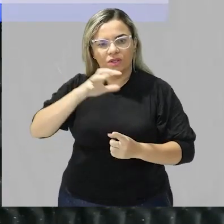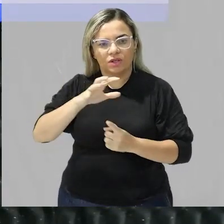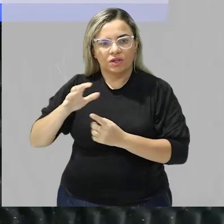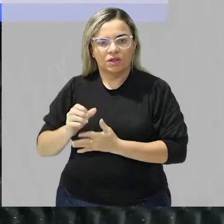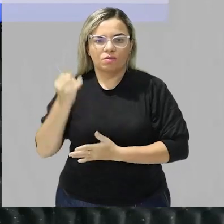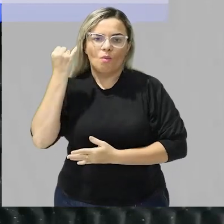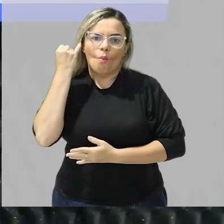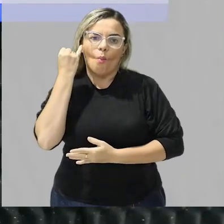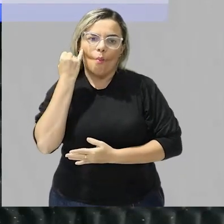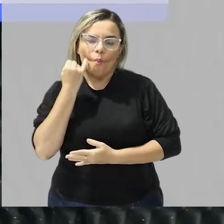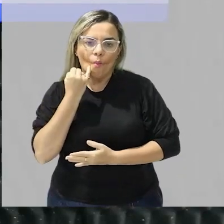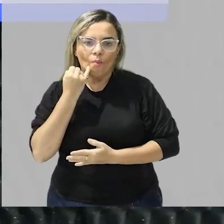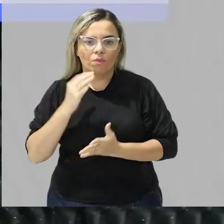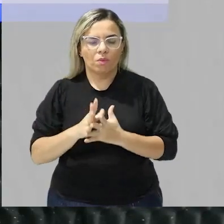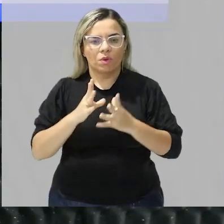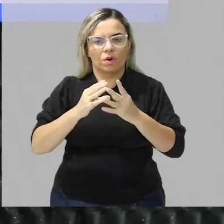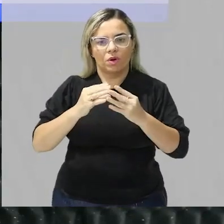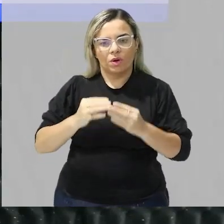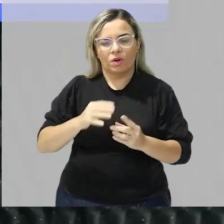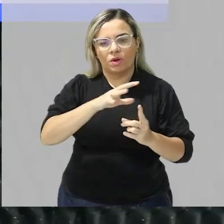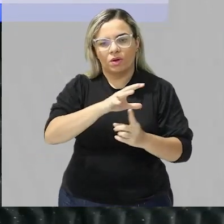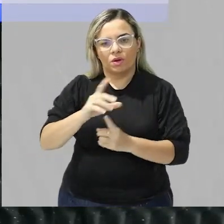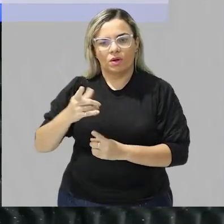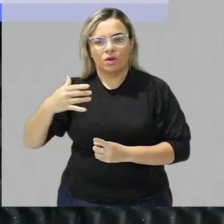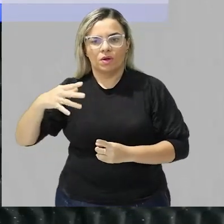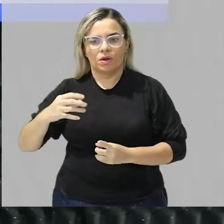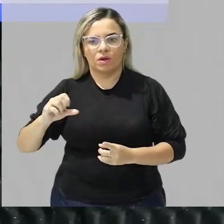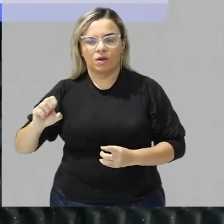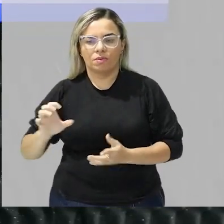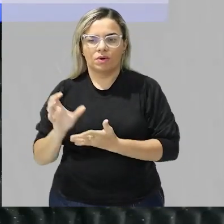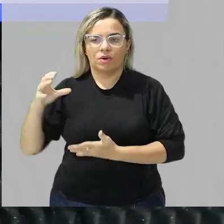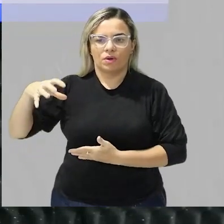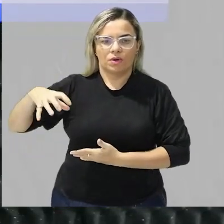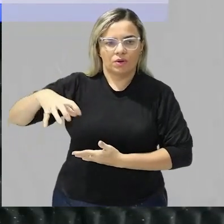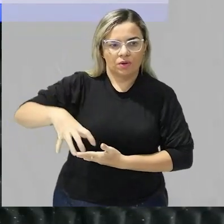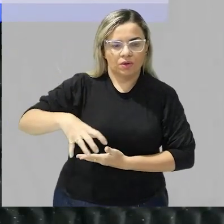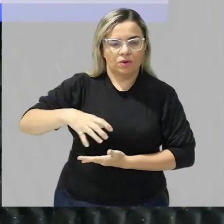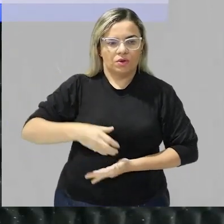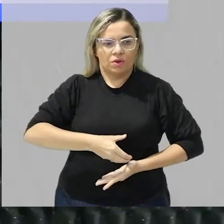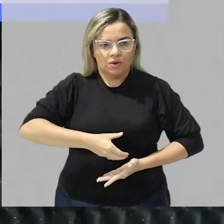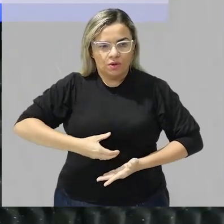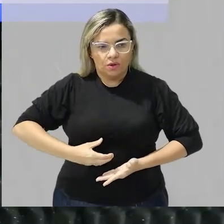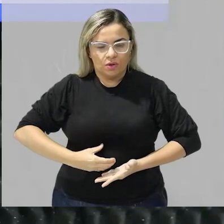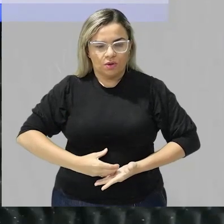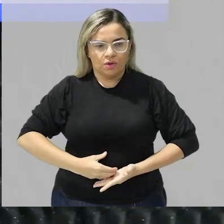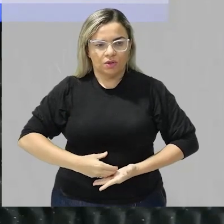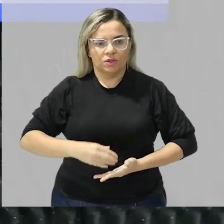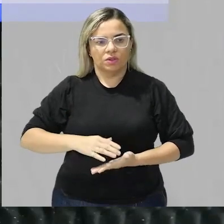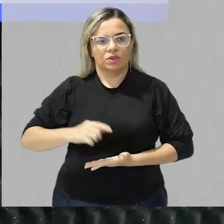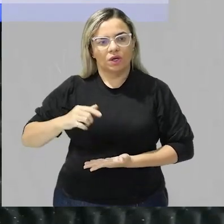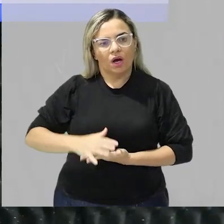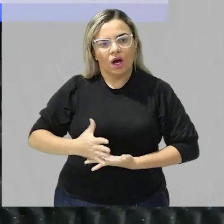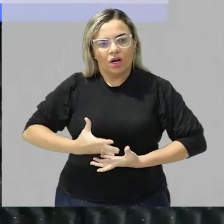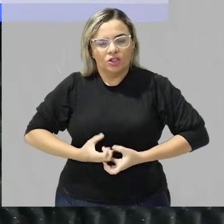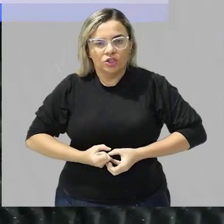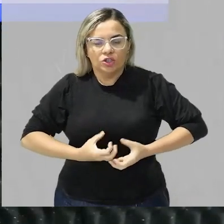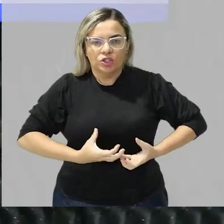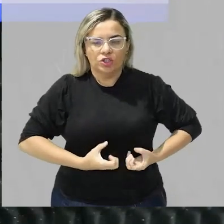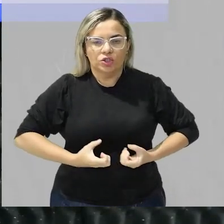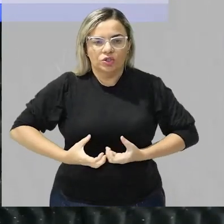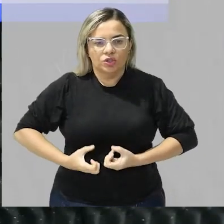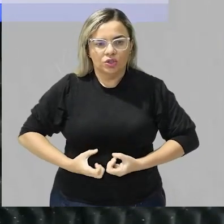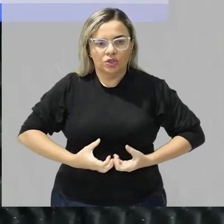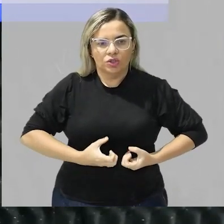a ação da lipase enzima que atua no intestino na digestão de gorduras um pesquisador